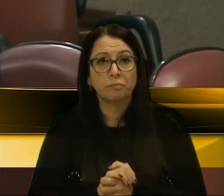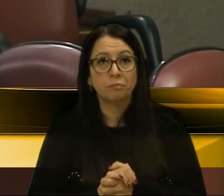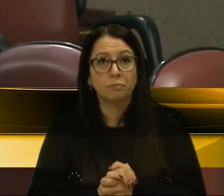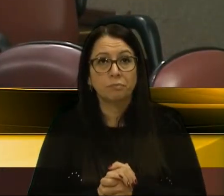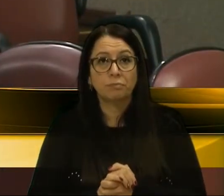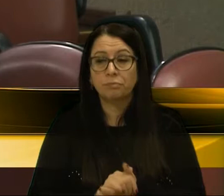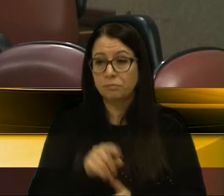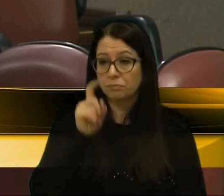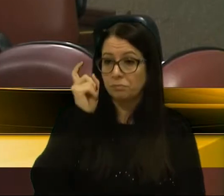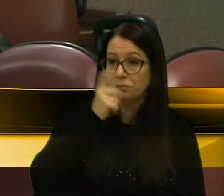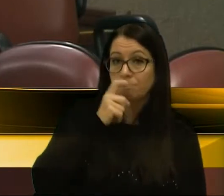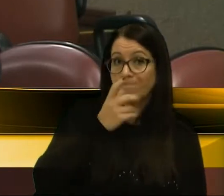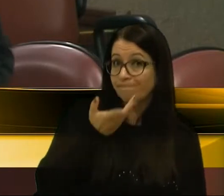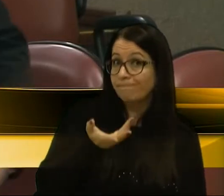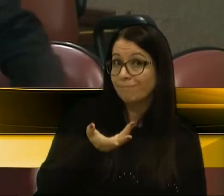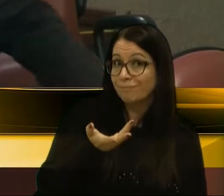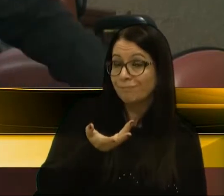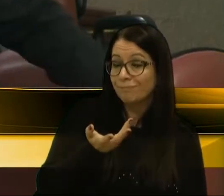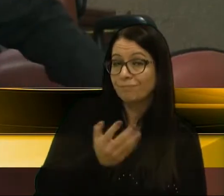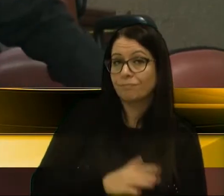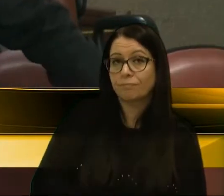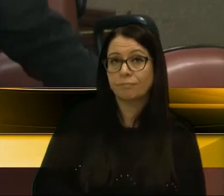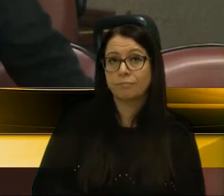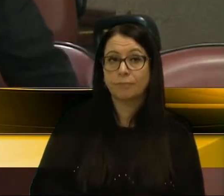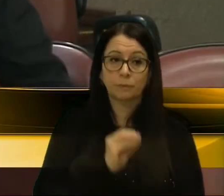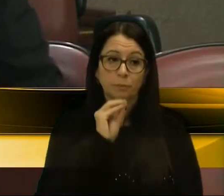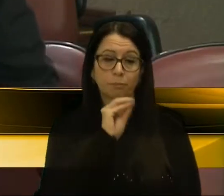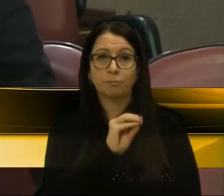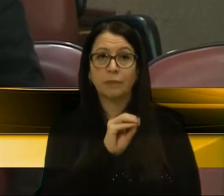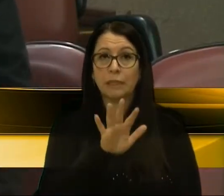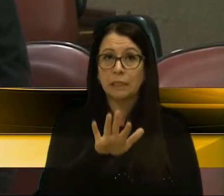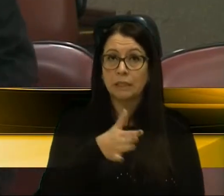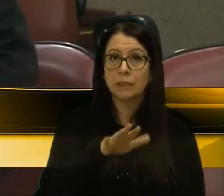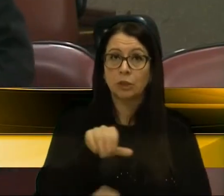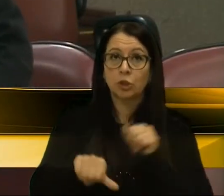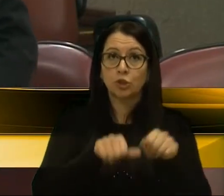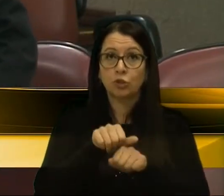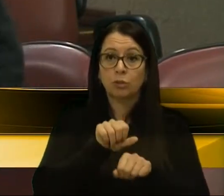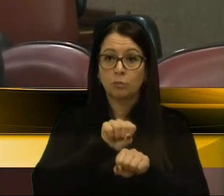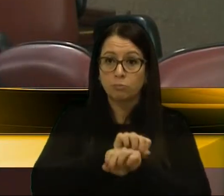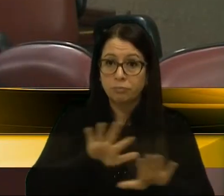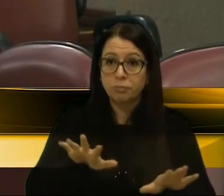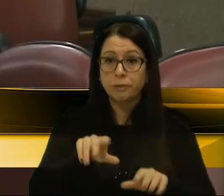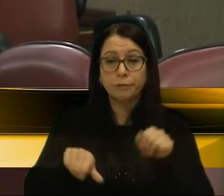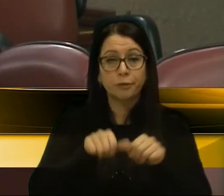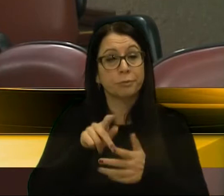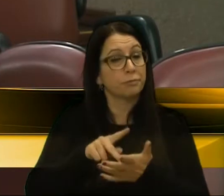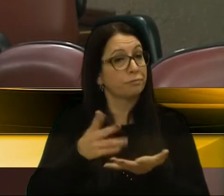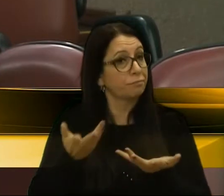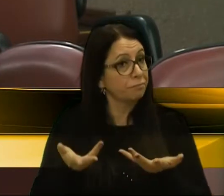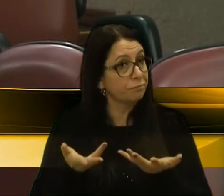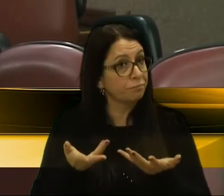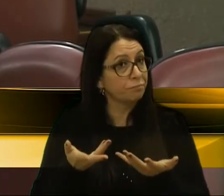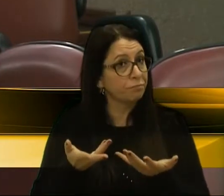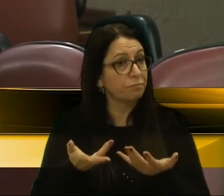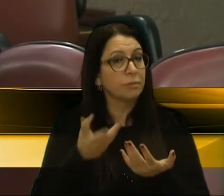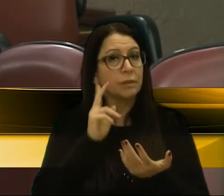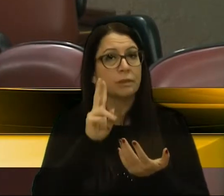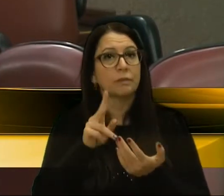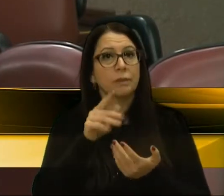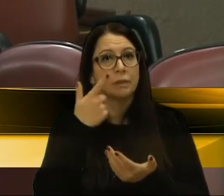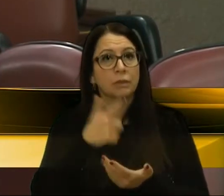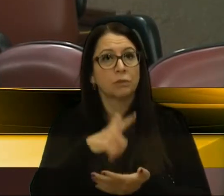mentira colocada, vezes, se transforma numa verdade, né, através da